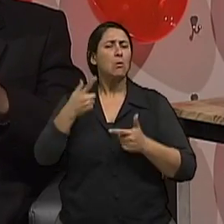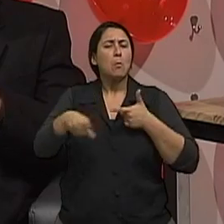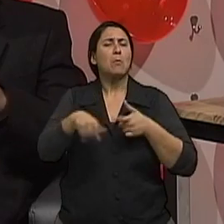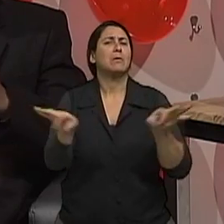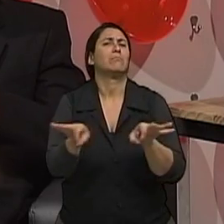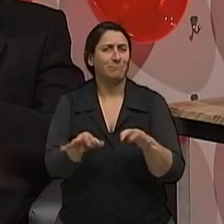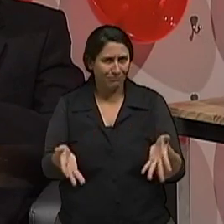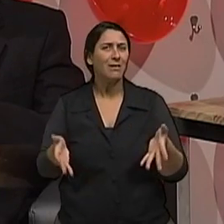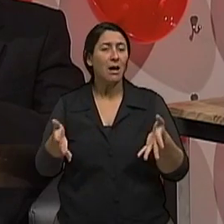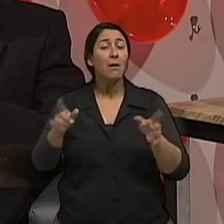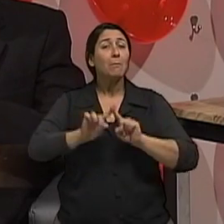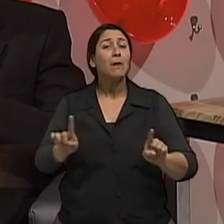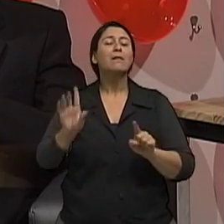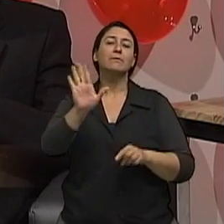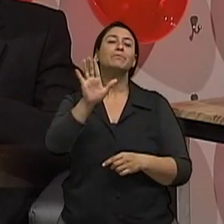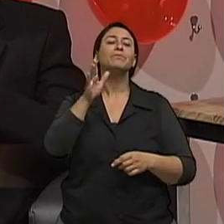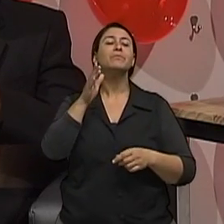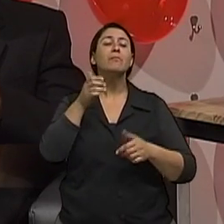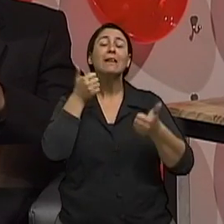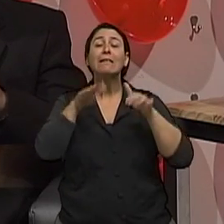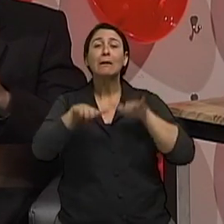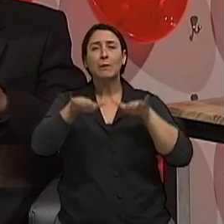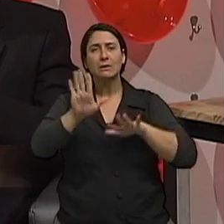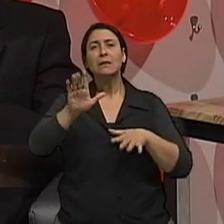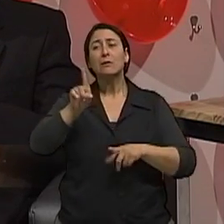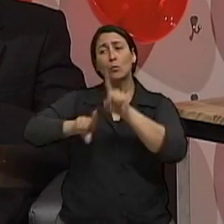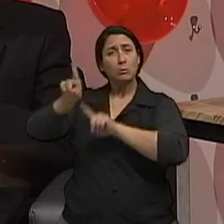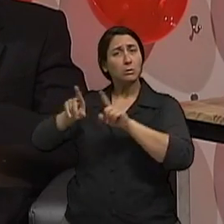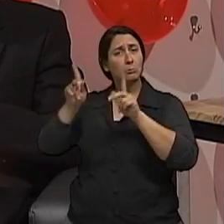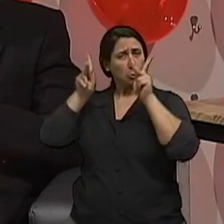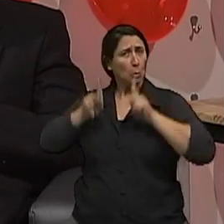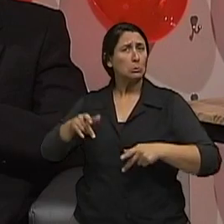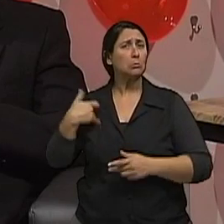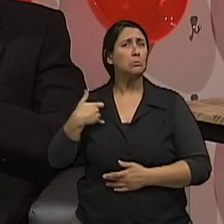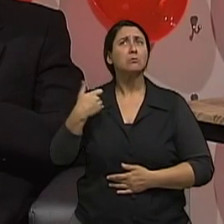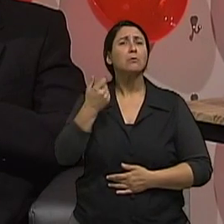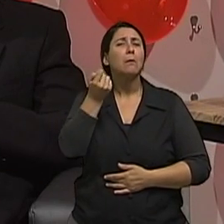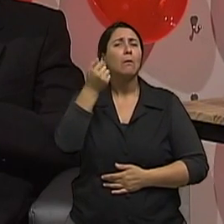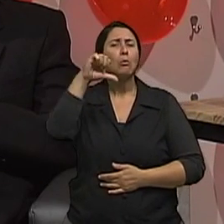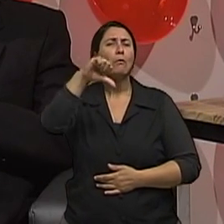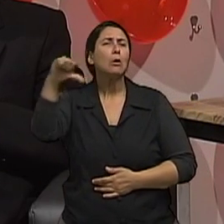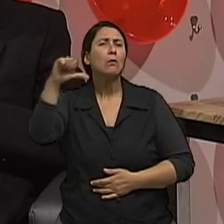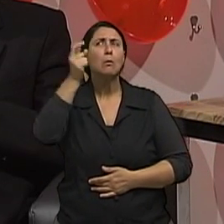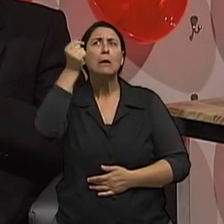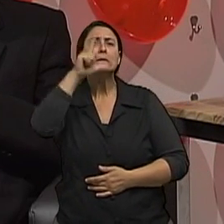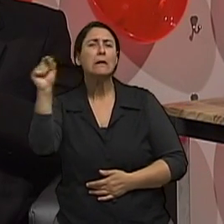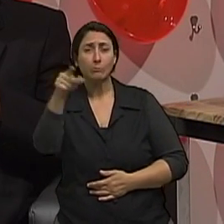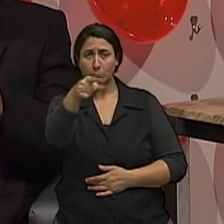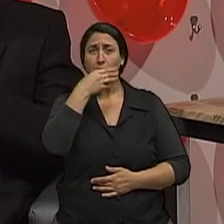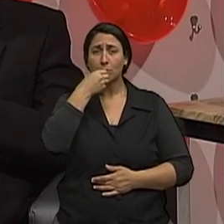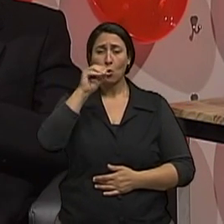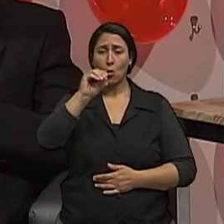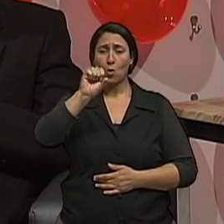centenários, né? Próximo da metade dos centenários que tem uma cognição perfeitamente normal. O Oscar Niemeyer, por exemplo, foi um